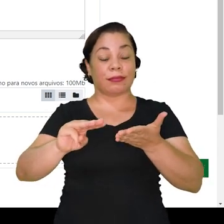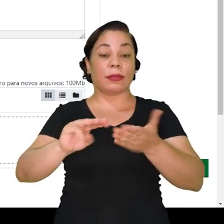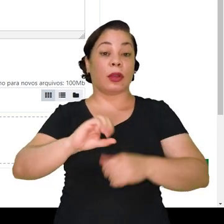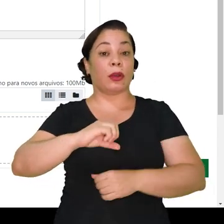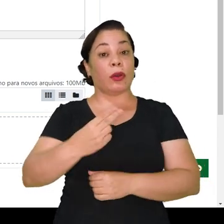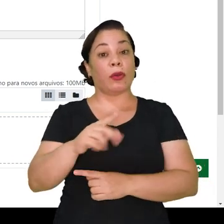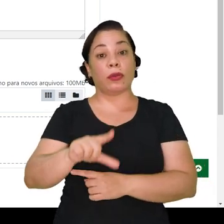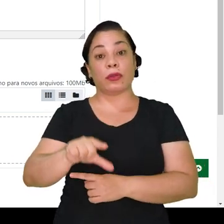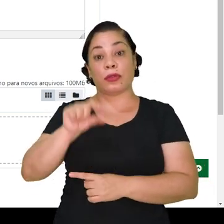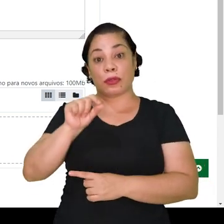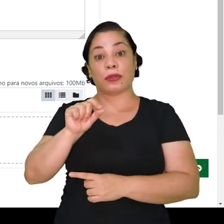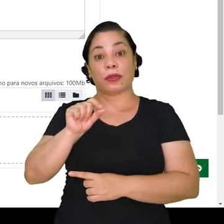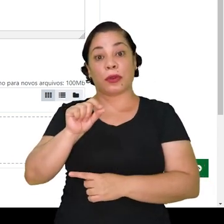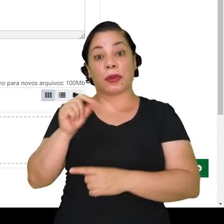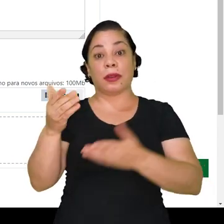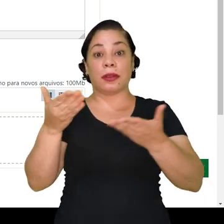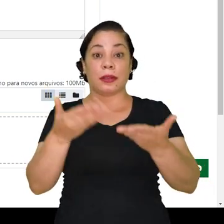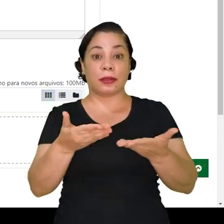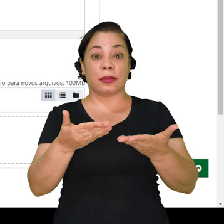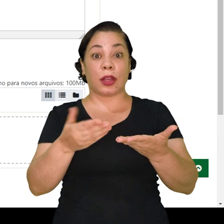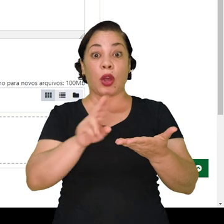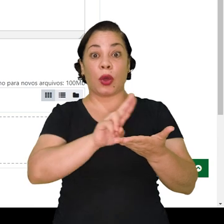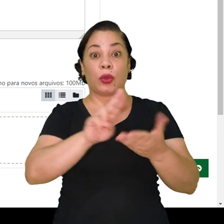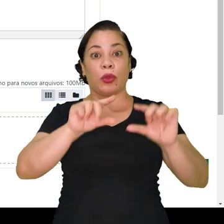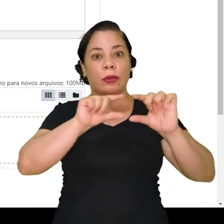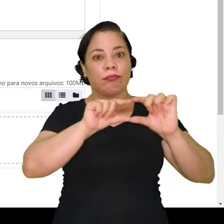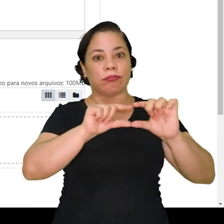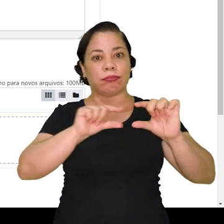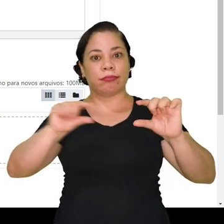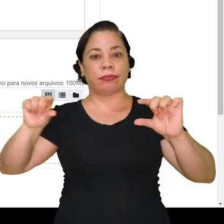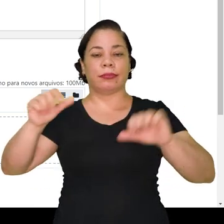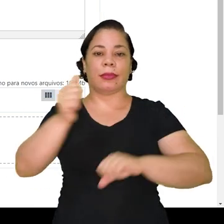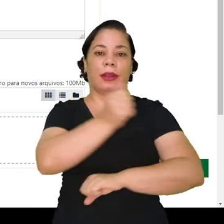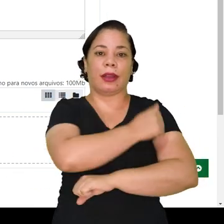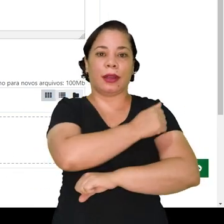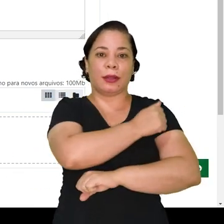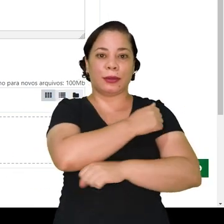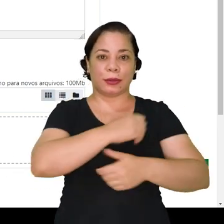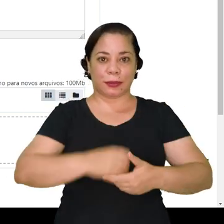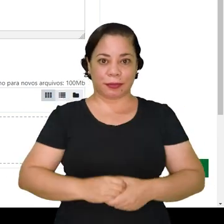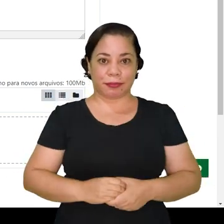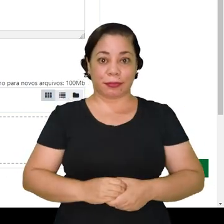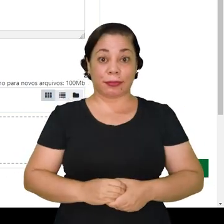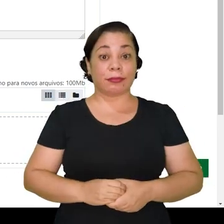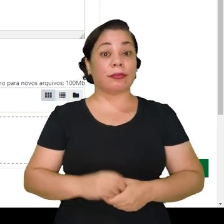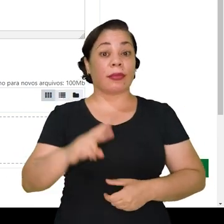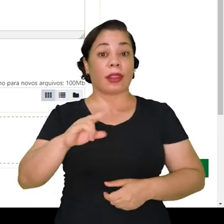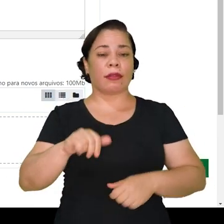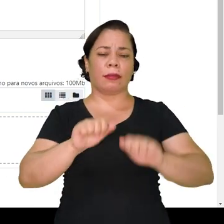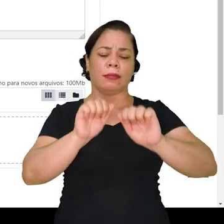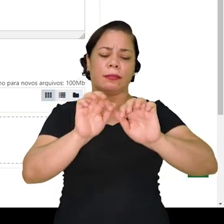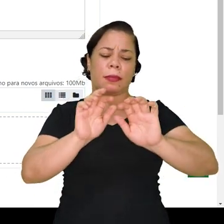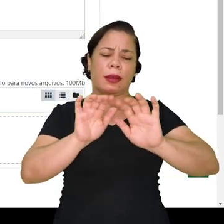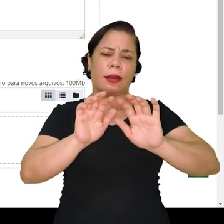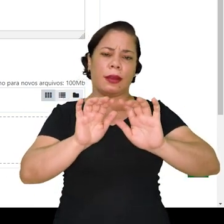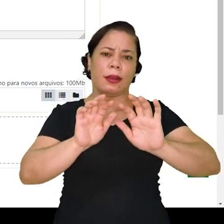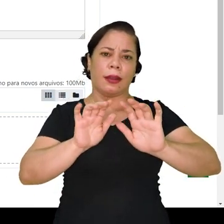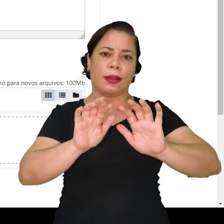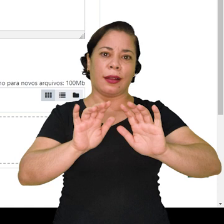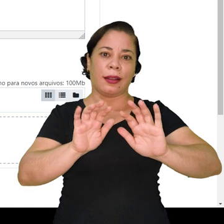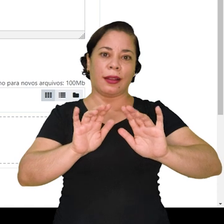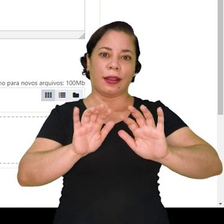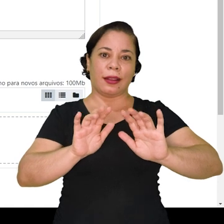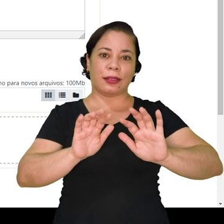se você escolher full name, vai sair o nome completo do aluno. E aí, você escreve sua mensagem,